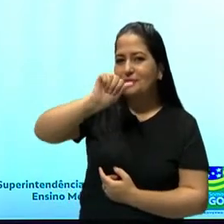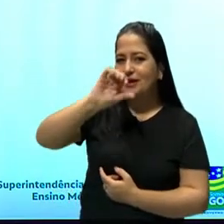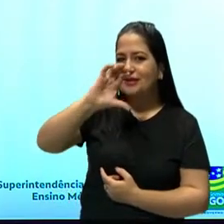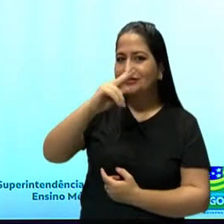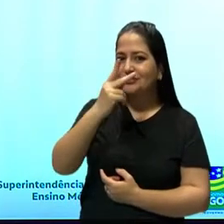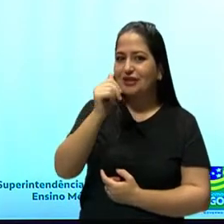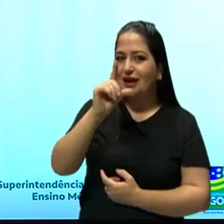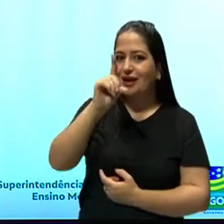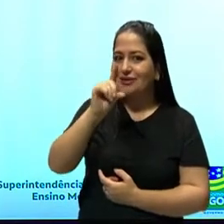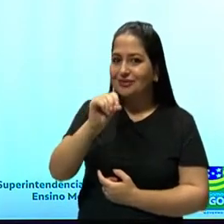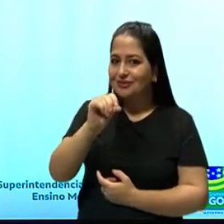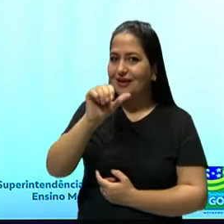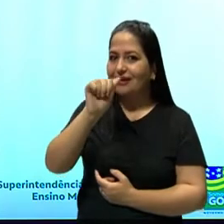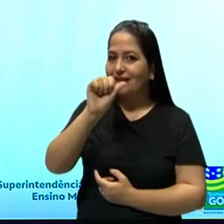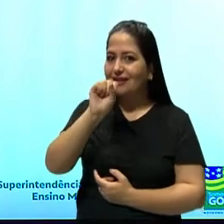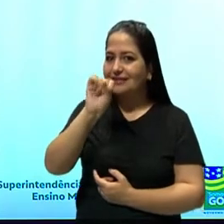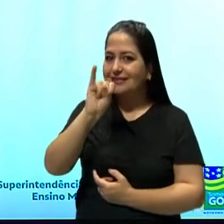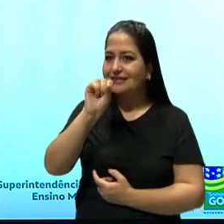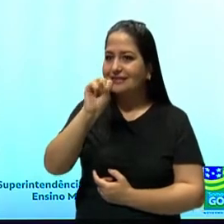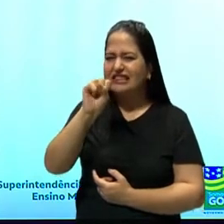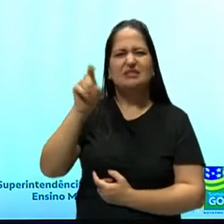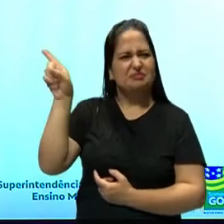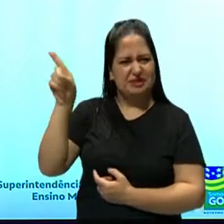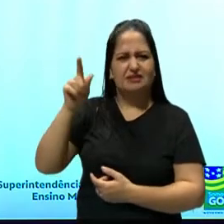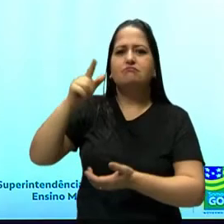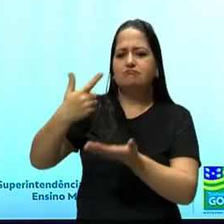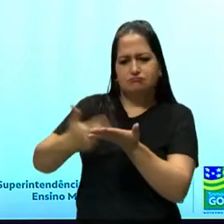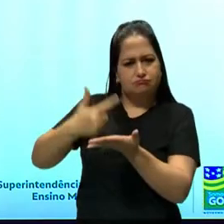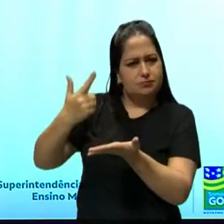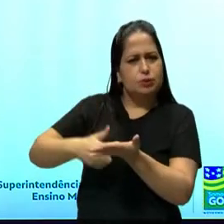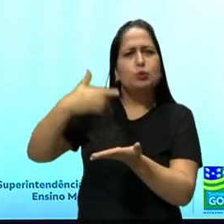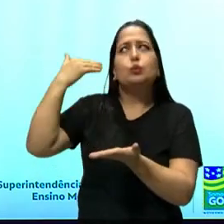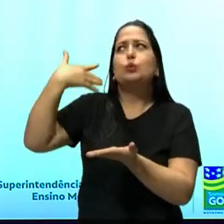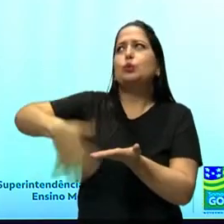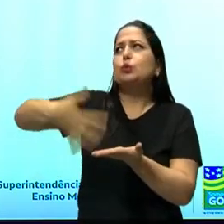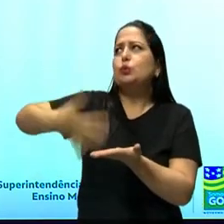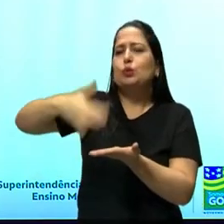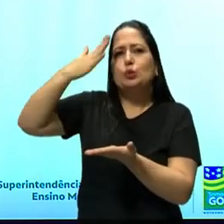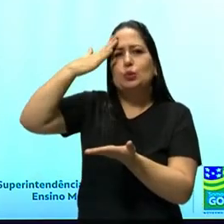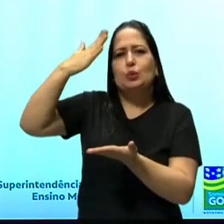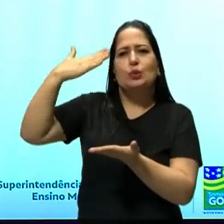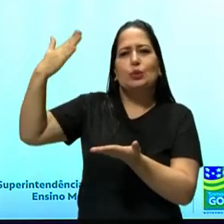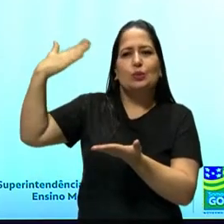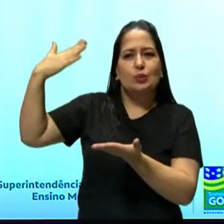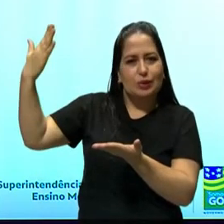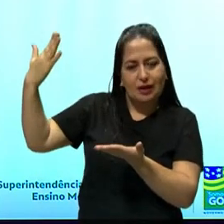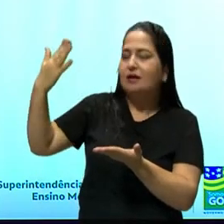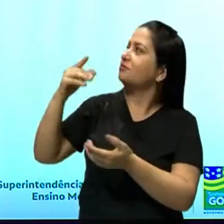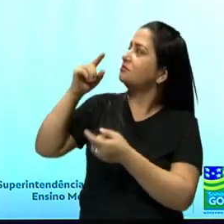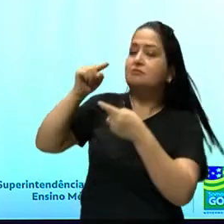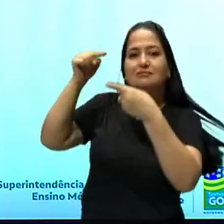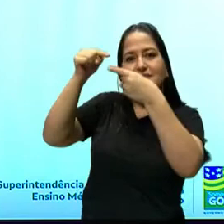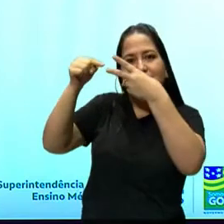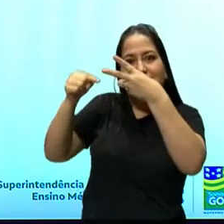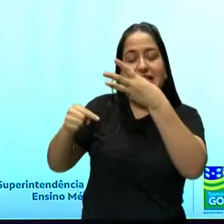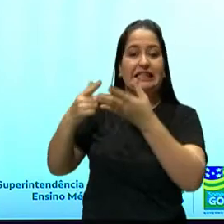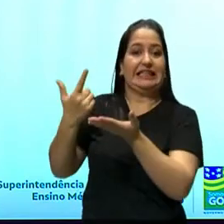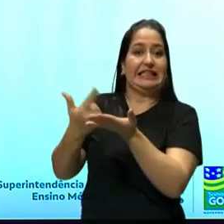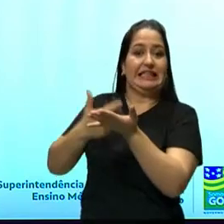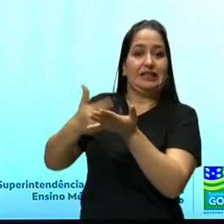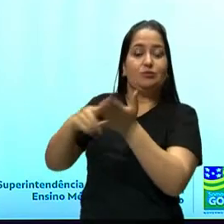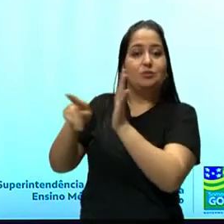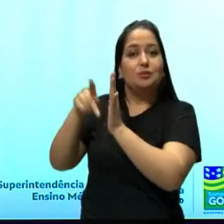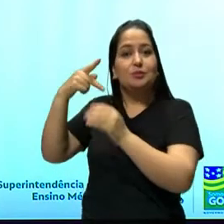um sucesso absoluto, Memórias Póstumas de Brascubas, Dom Carlos Murro, Memorial de Ares, Isaú Jacó.